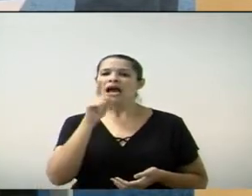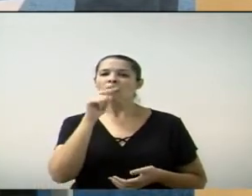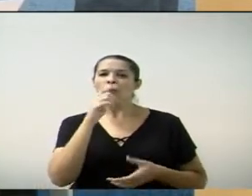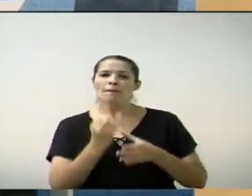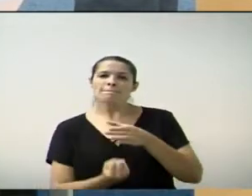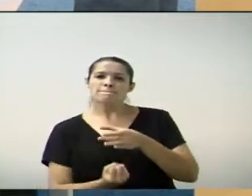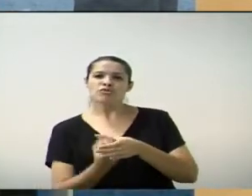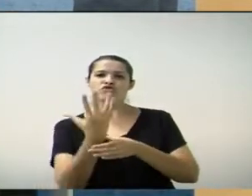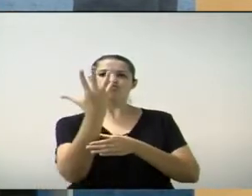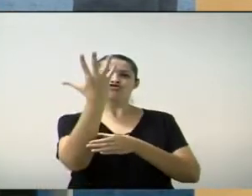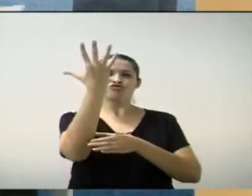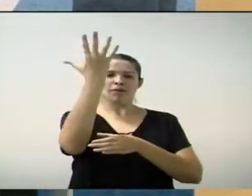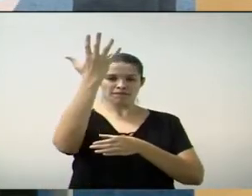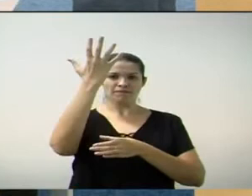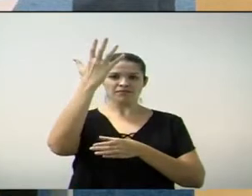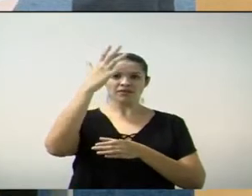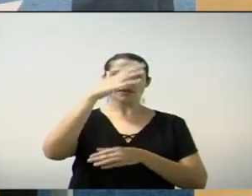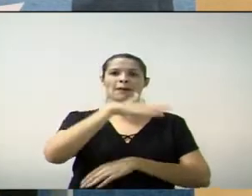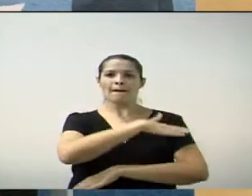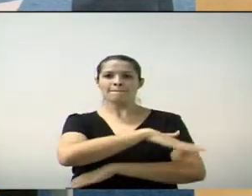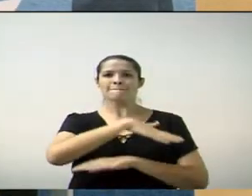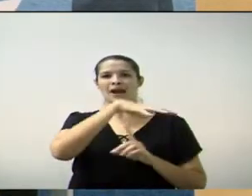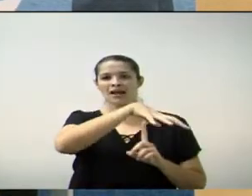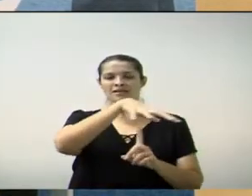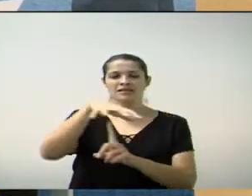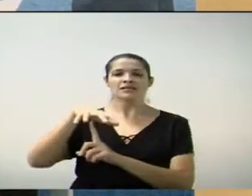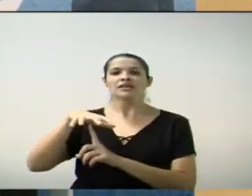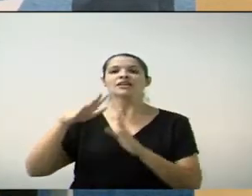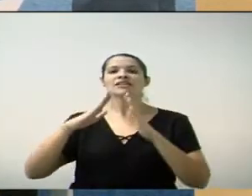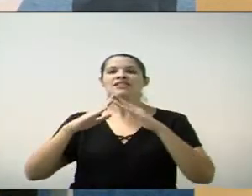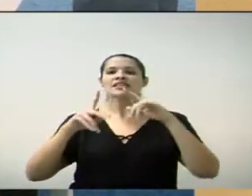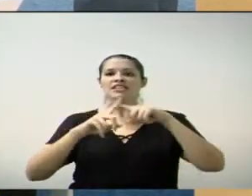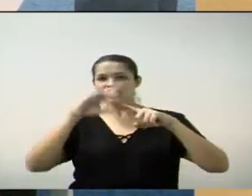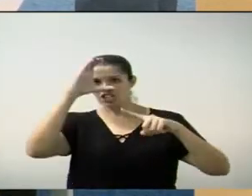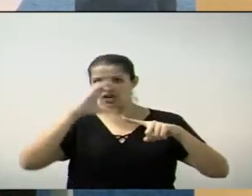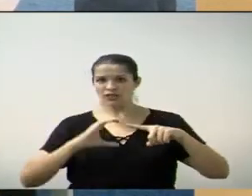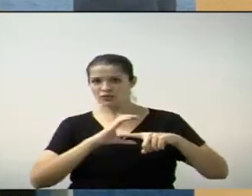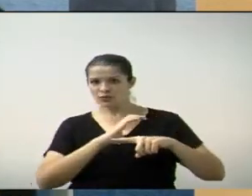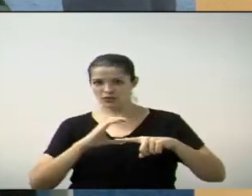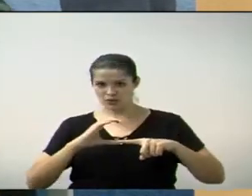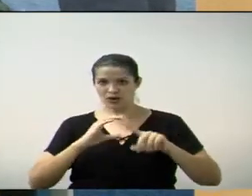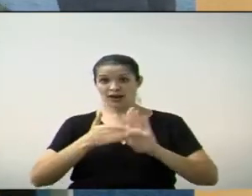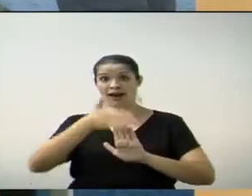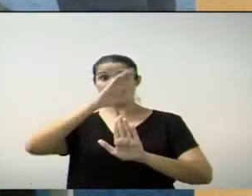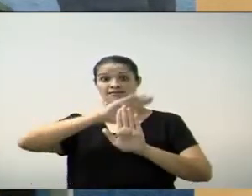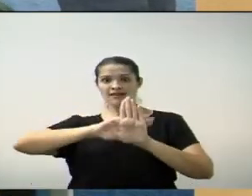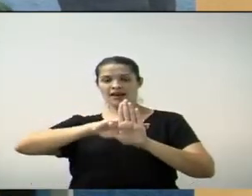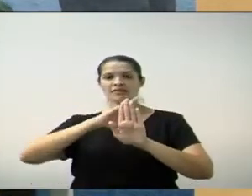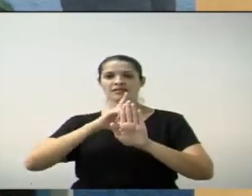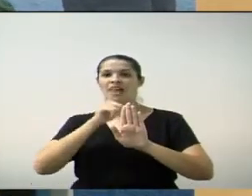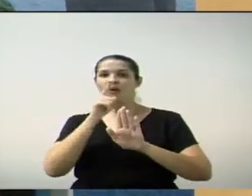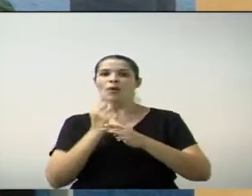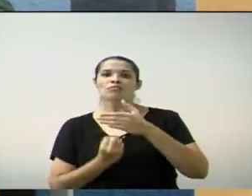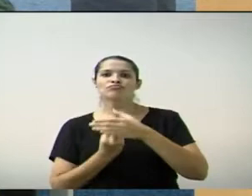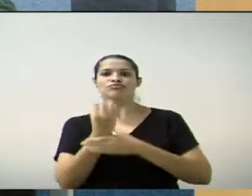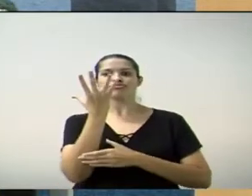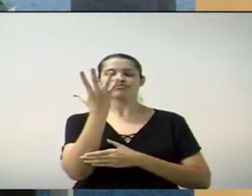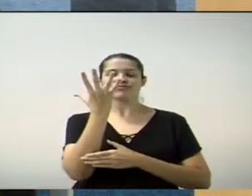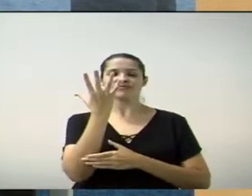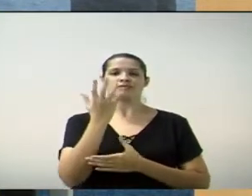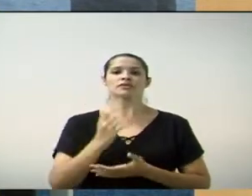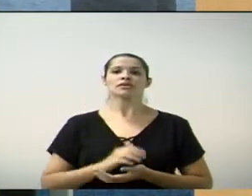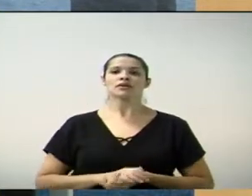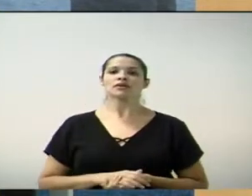ali na praça, atrás da Igreja Matriz. Também quero deixar registrado aqui com muito carinho que fui